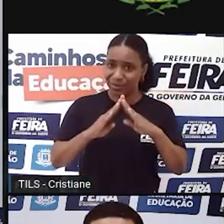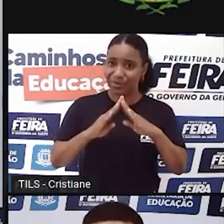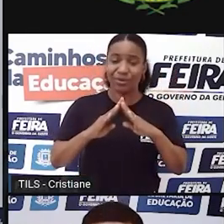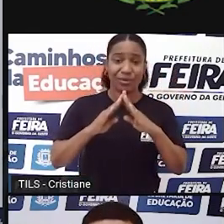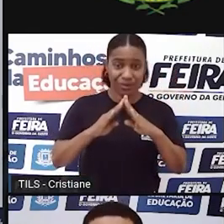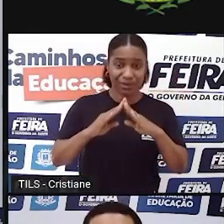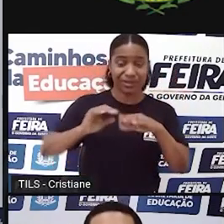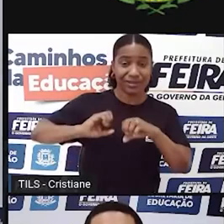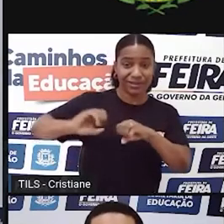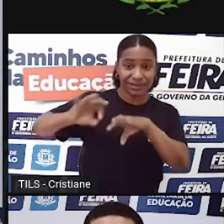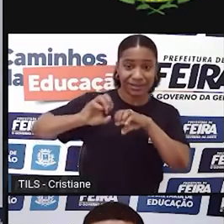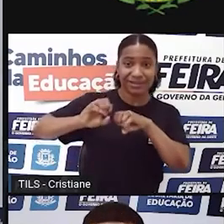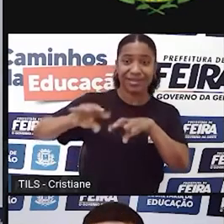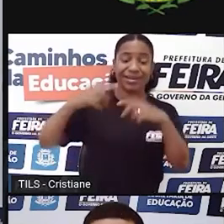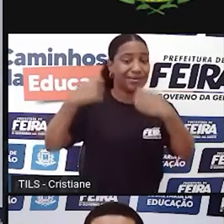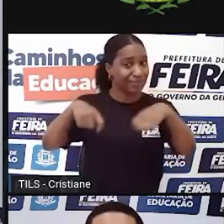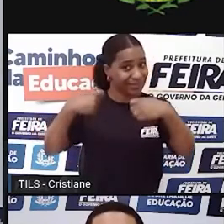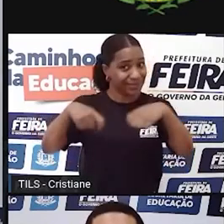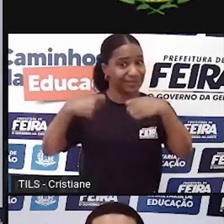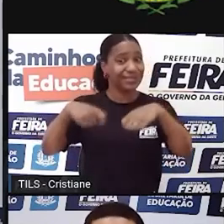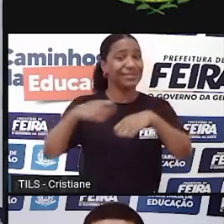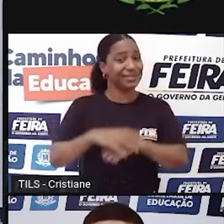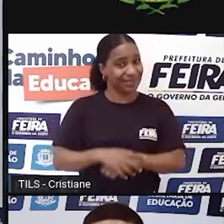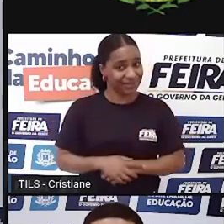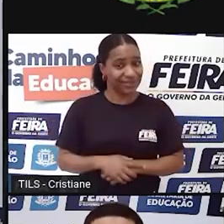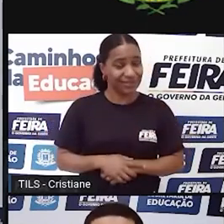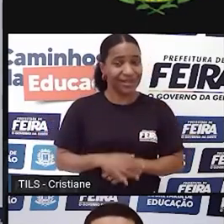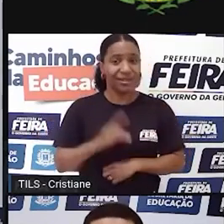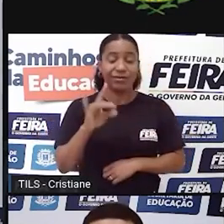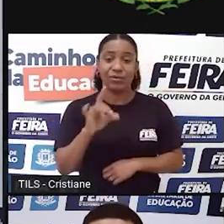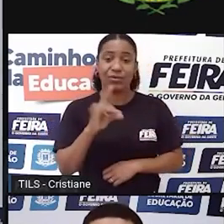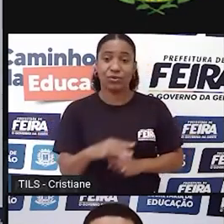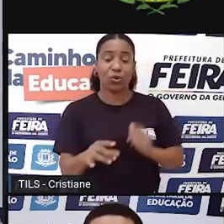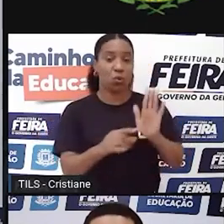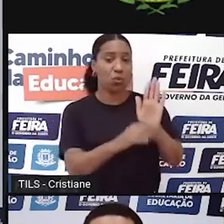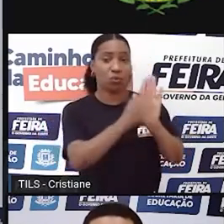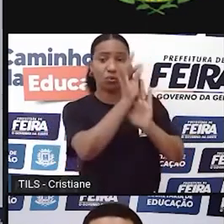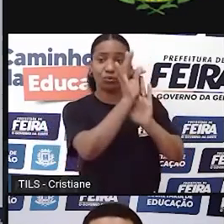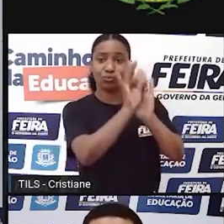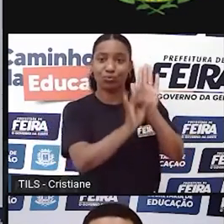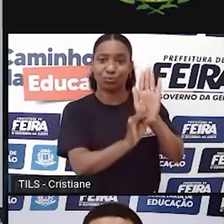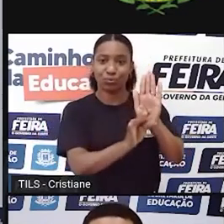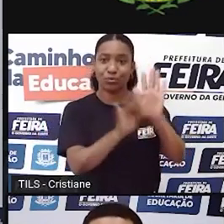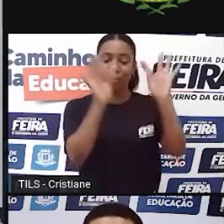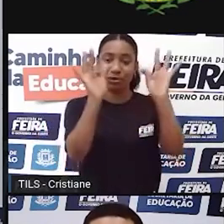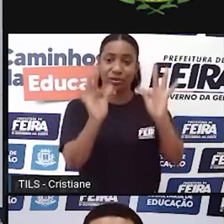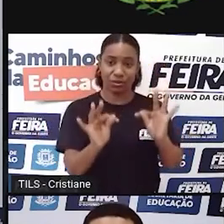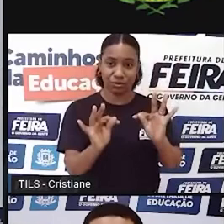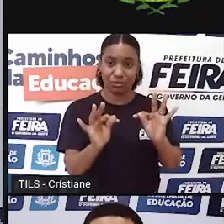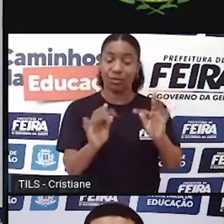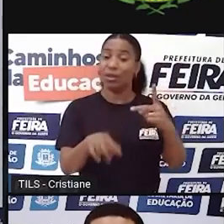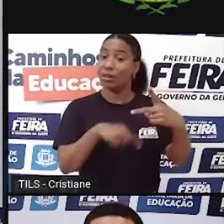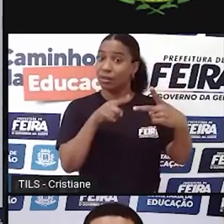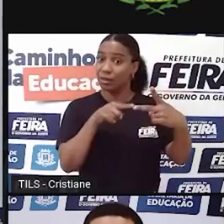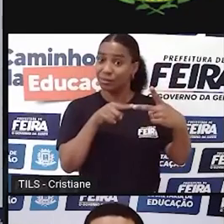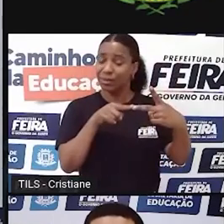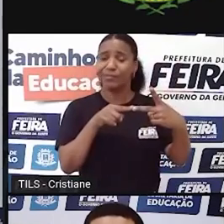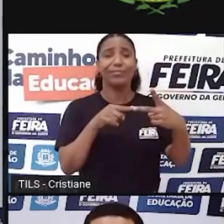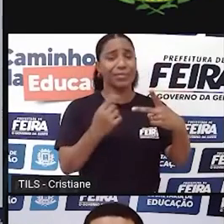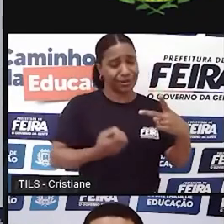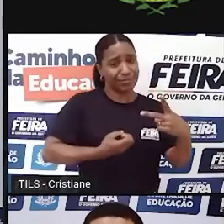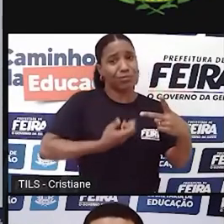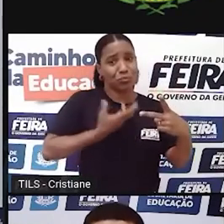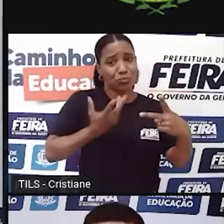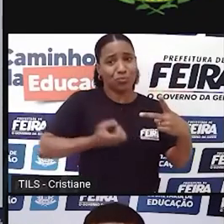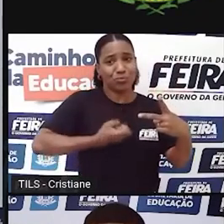destacam no chão da escola, né? Mas, principalmente, a poesia. Ela não pode ser vista como